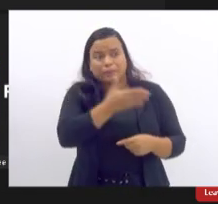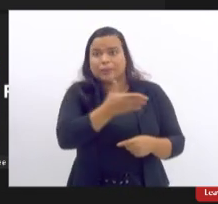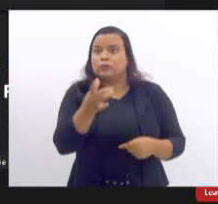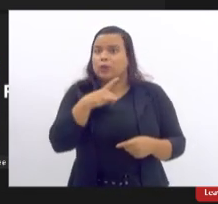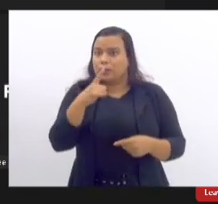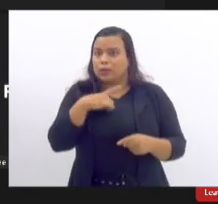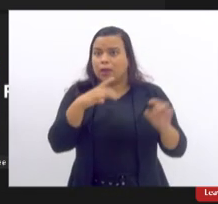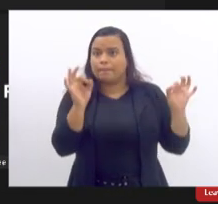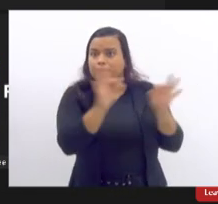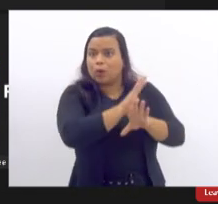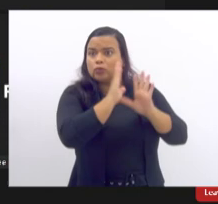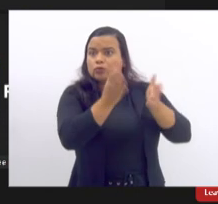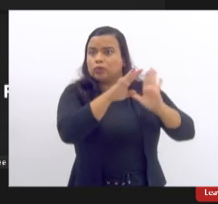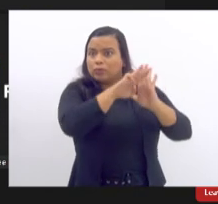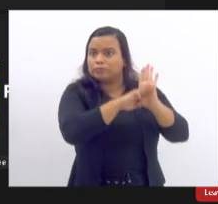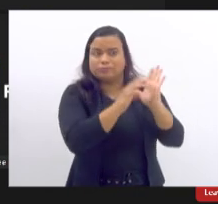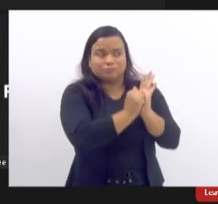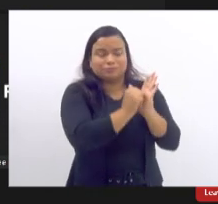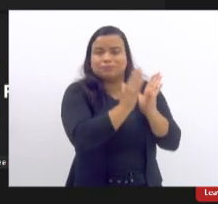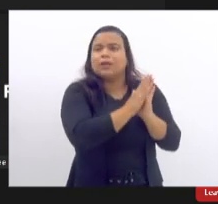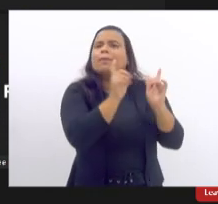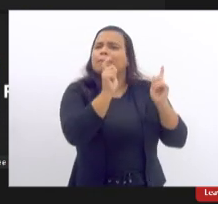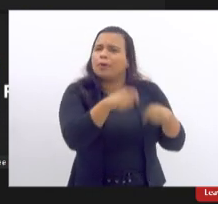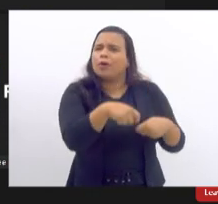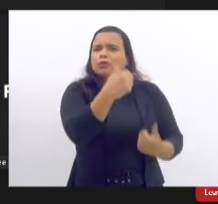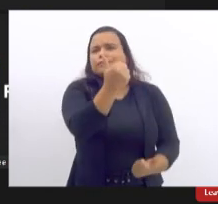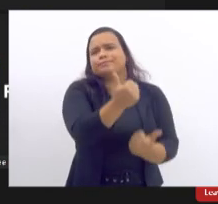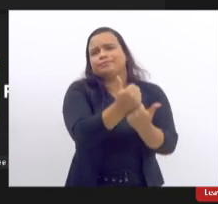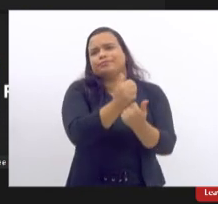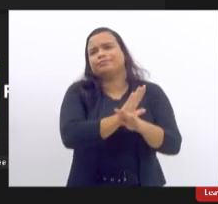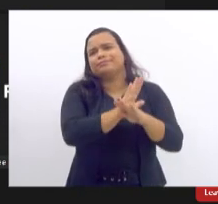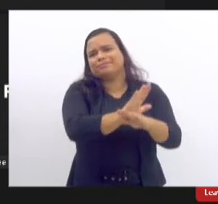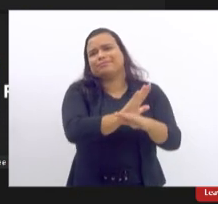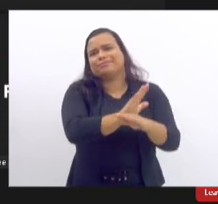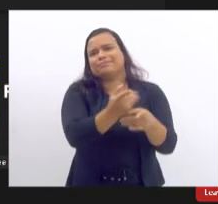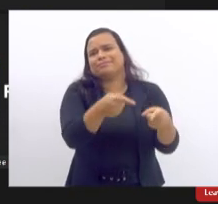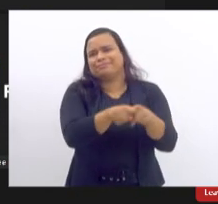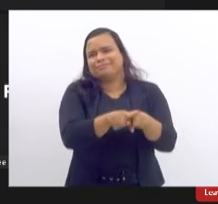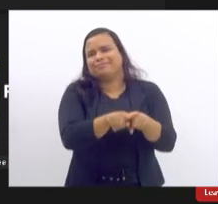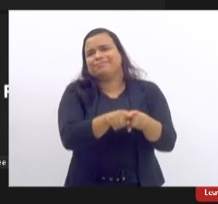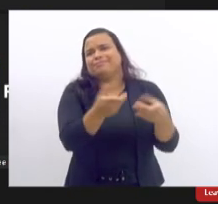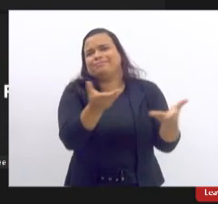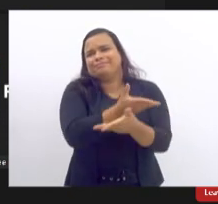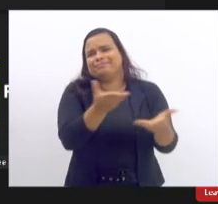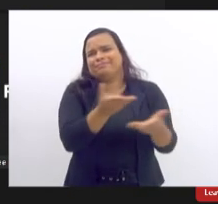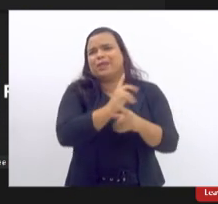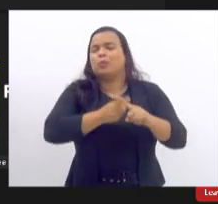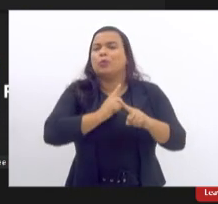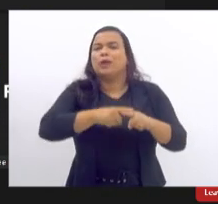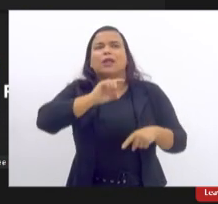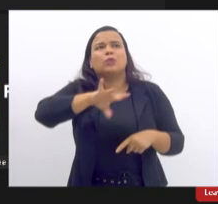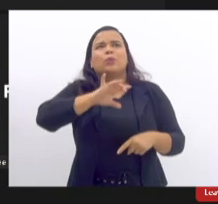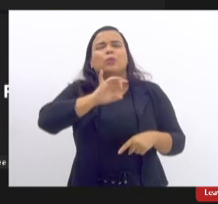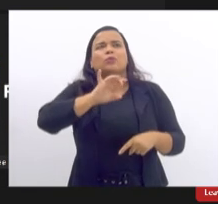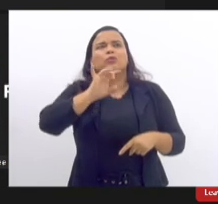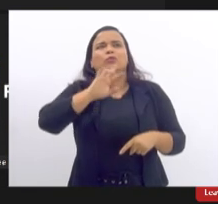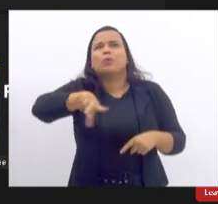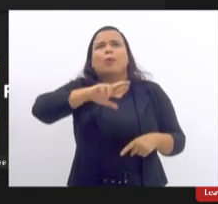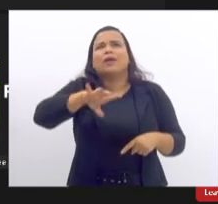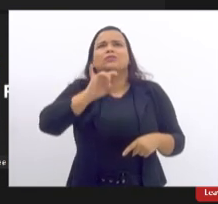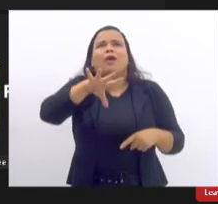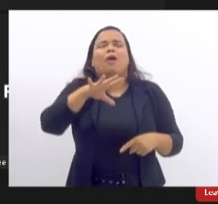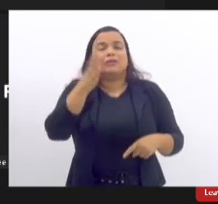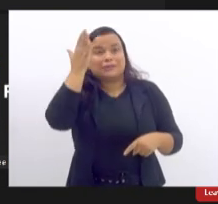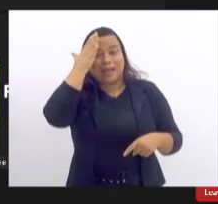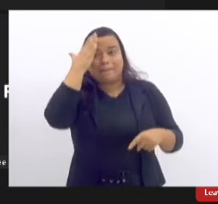podem fazer esse trabalho em conjunto em colaboração porque também não é só levantar os dados de quem